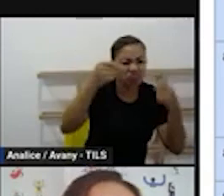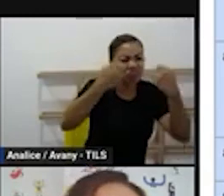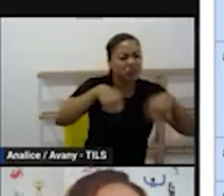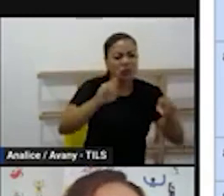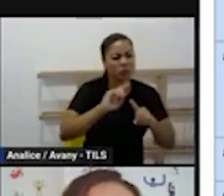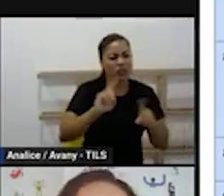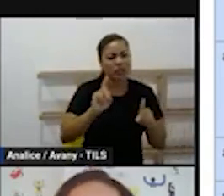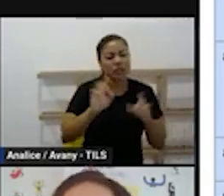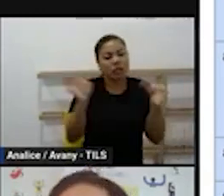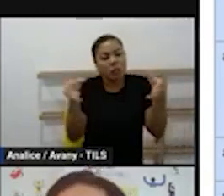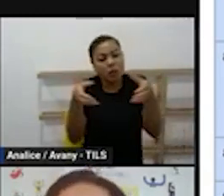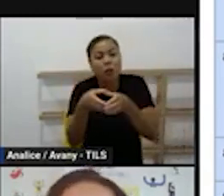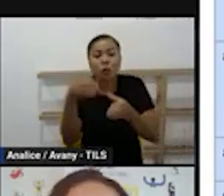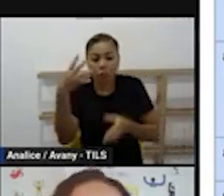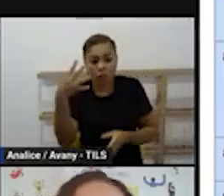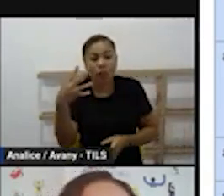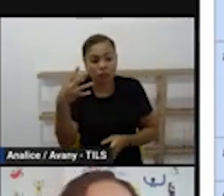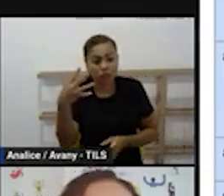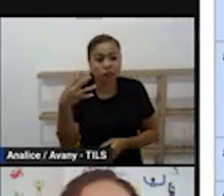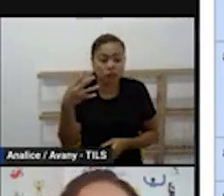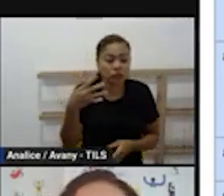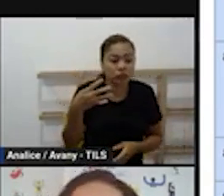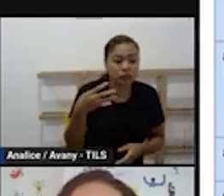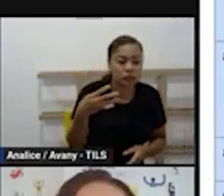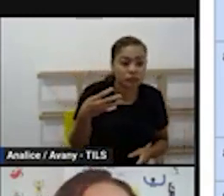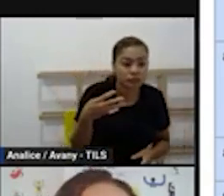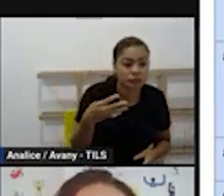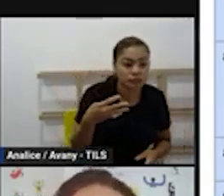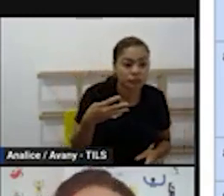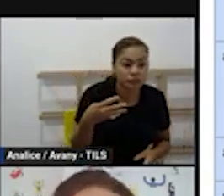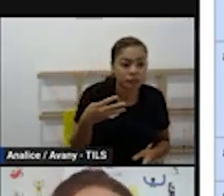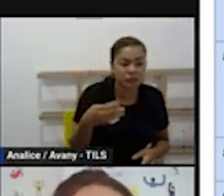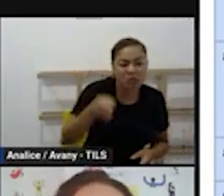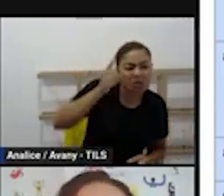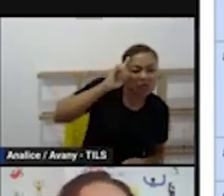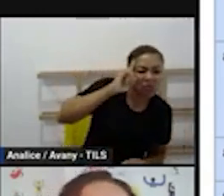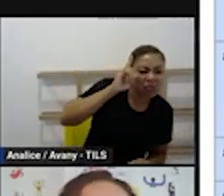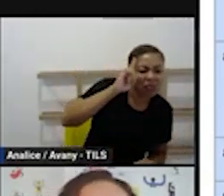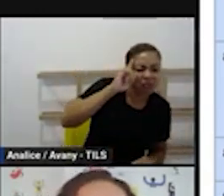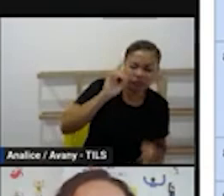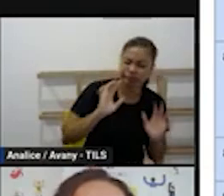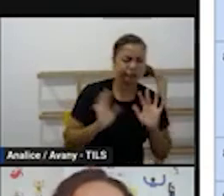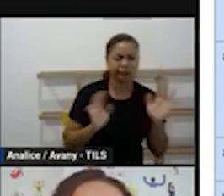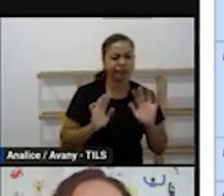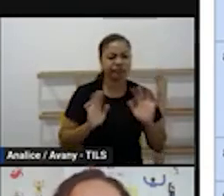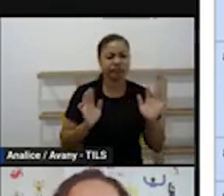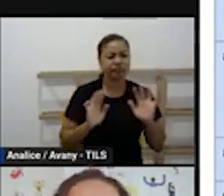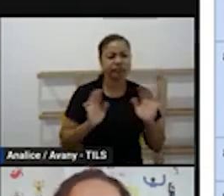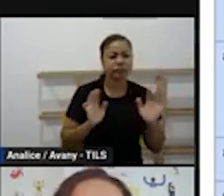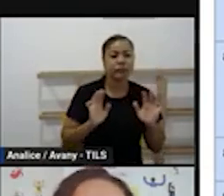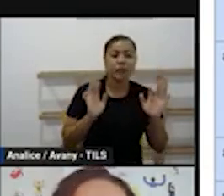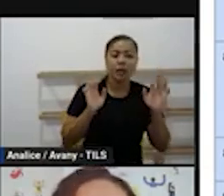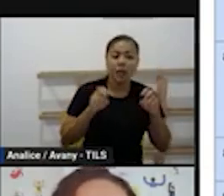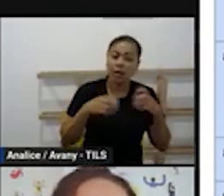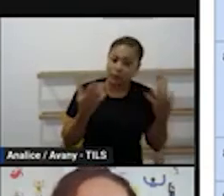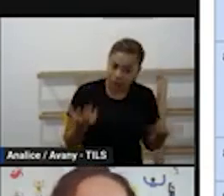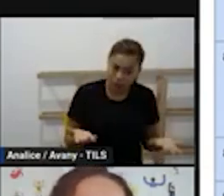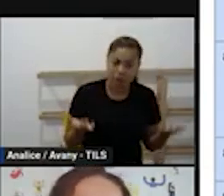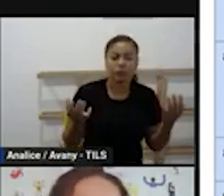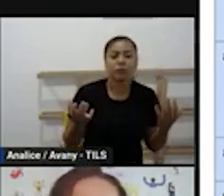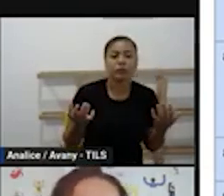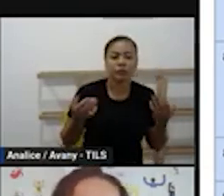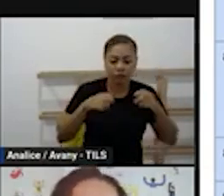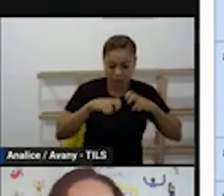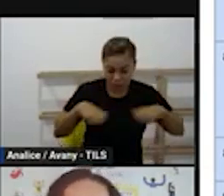se vai dois dias na semana ou três dias na semana não é necessariamente precisa ser todos os dias então é nessa roda final é que a gente apresenta essa